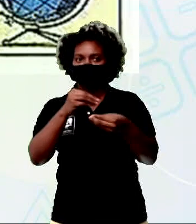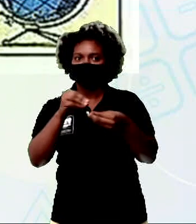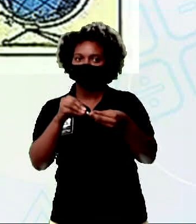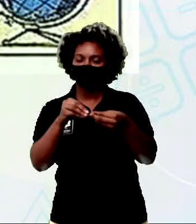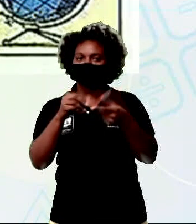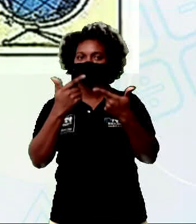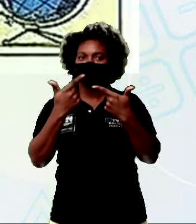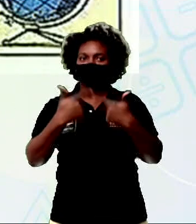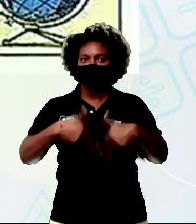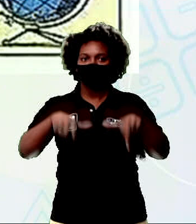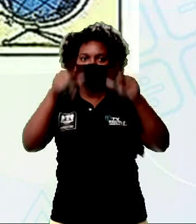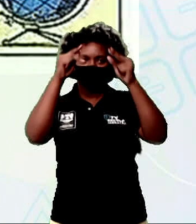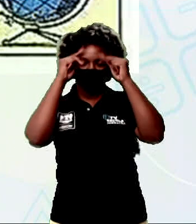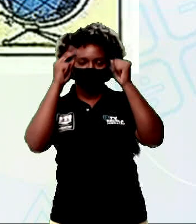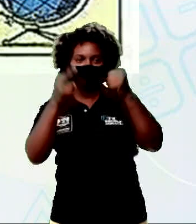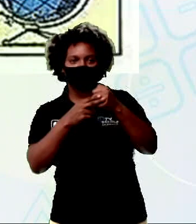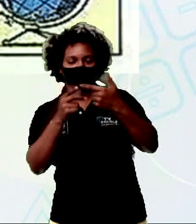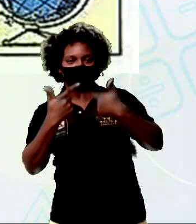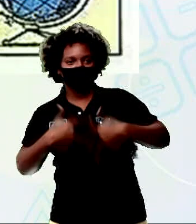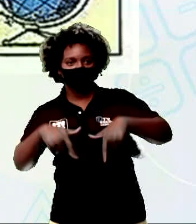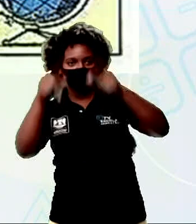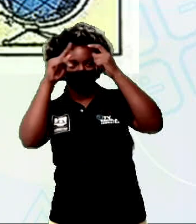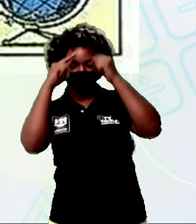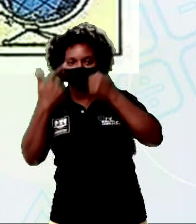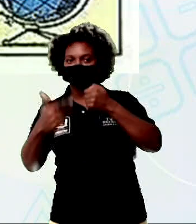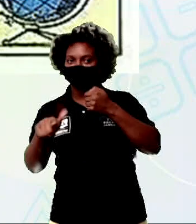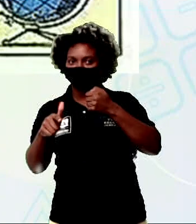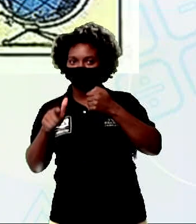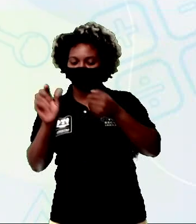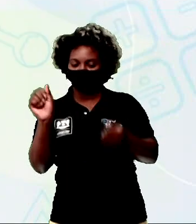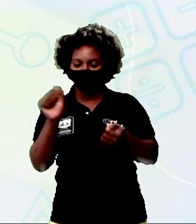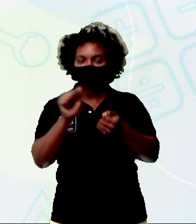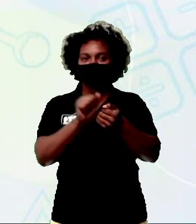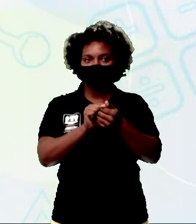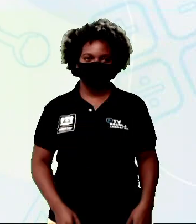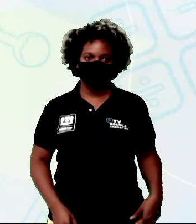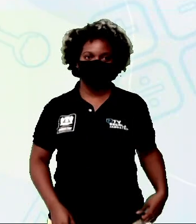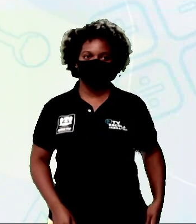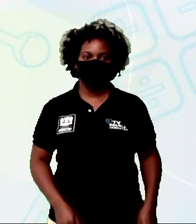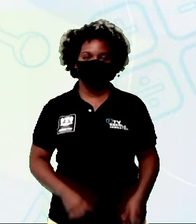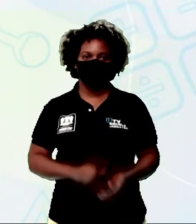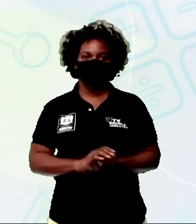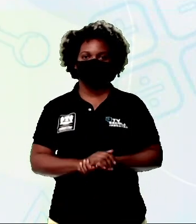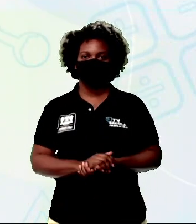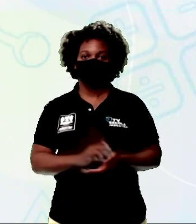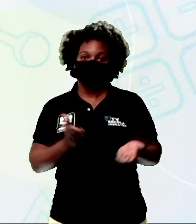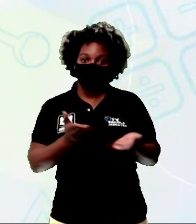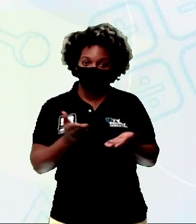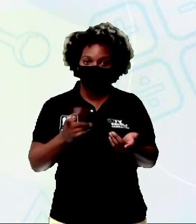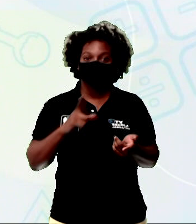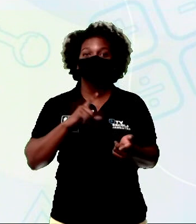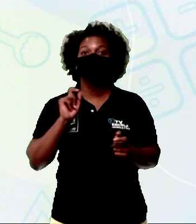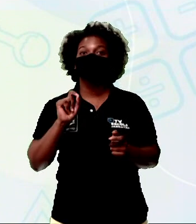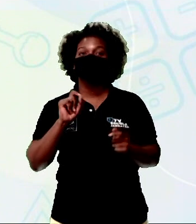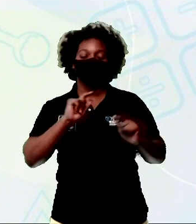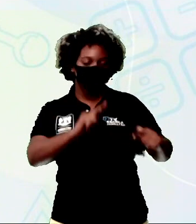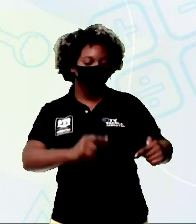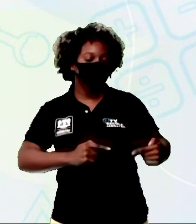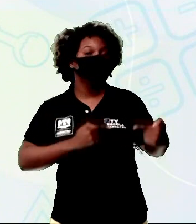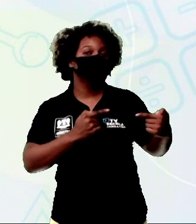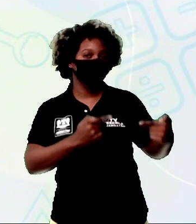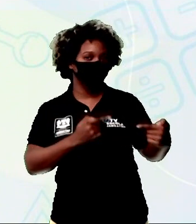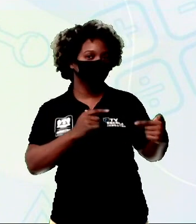linguagem verbal e por linguagem não verbal, como vocês podem ver. Agora nós temos nosso desafio,